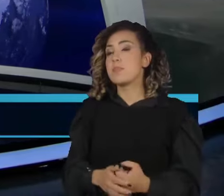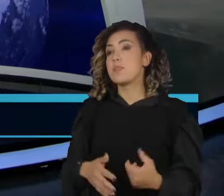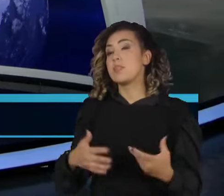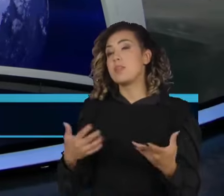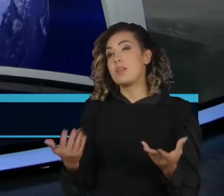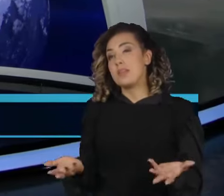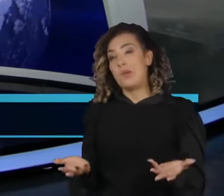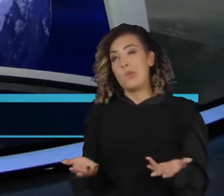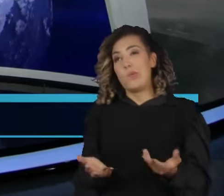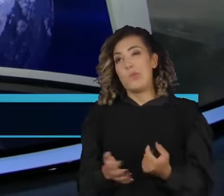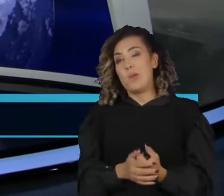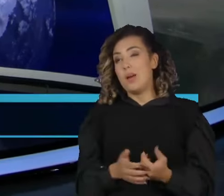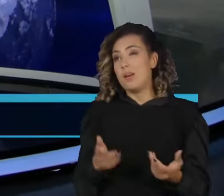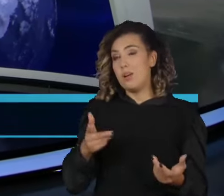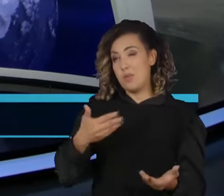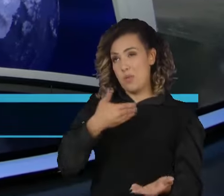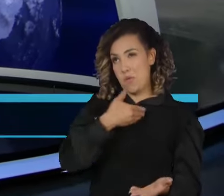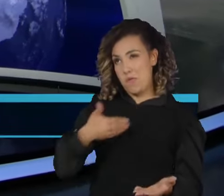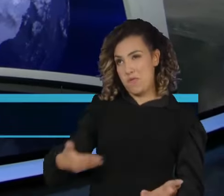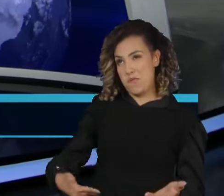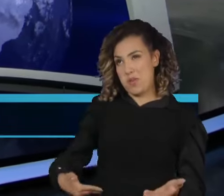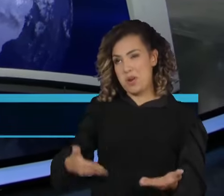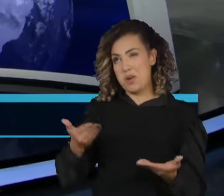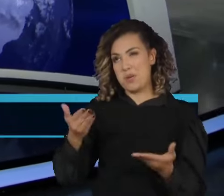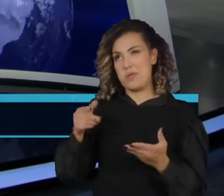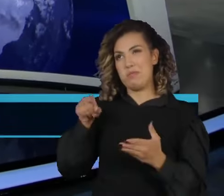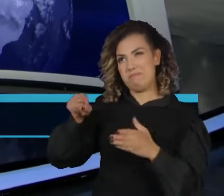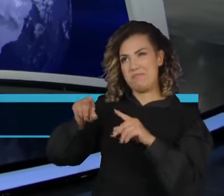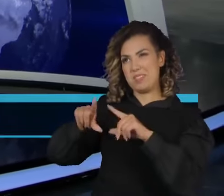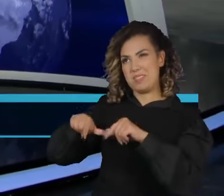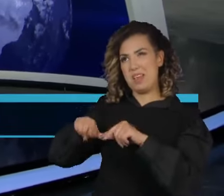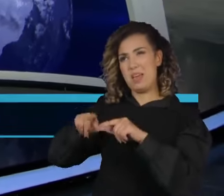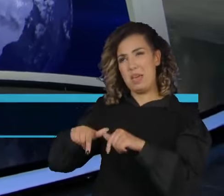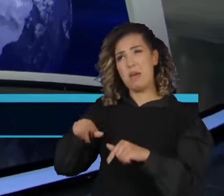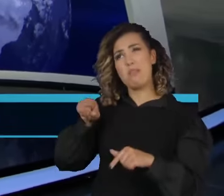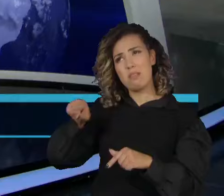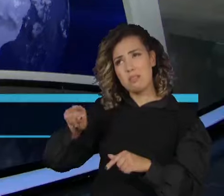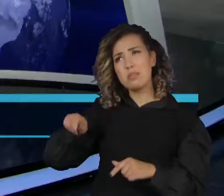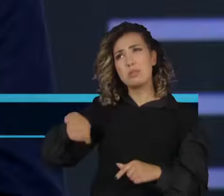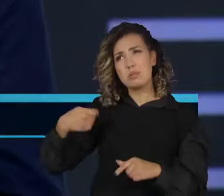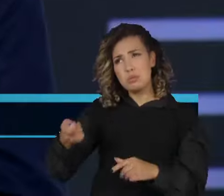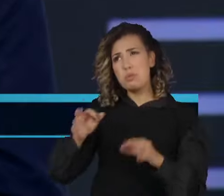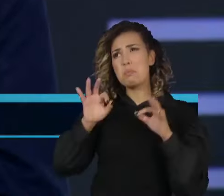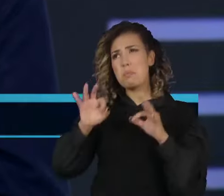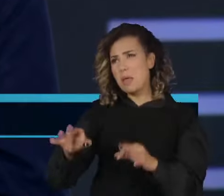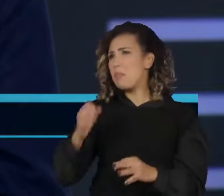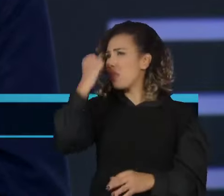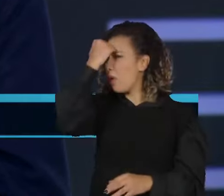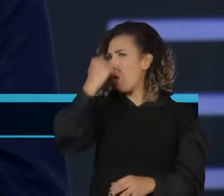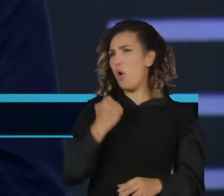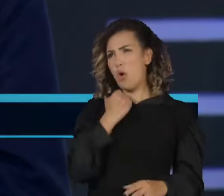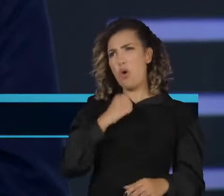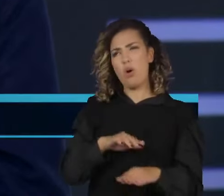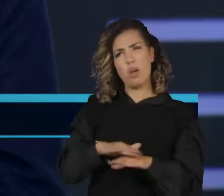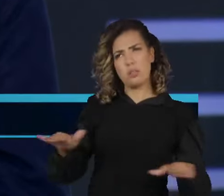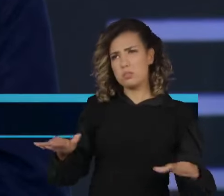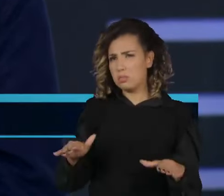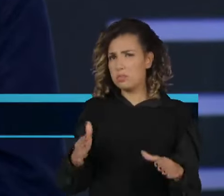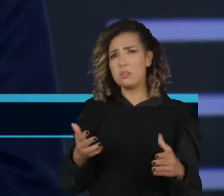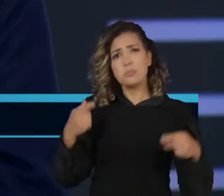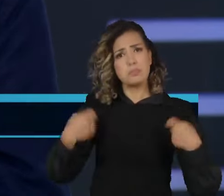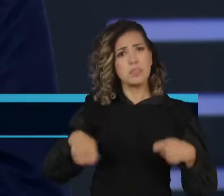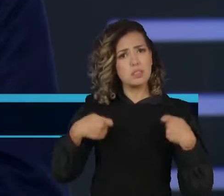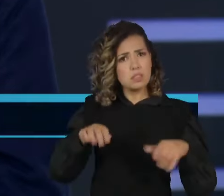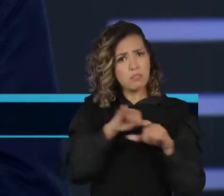estamos lidando com um governo, o governo de Israel, que é um governo terrorista, não é? Eu preciso ser dito isso com todas as letras.